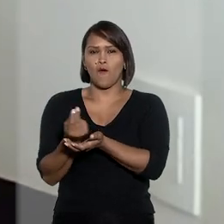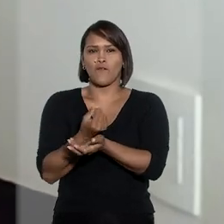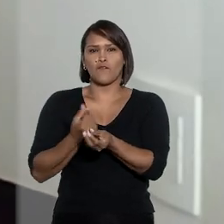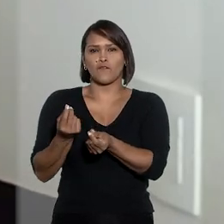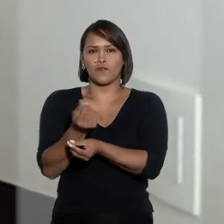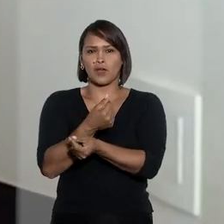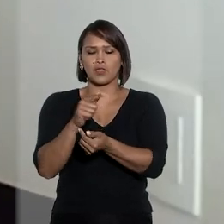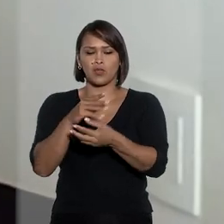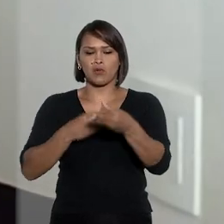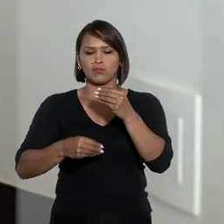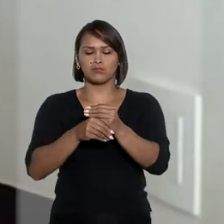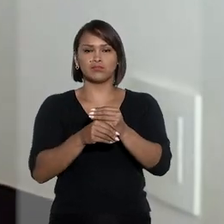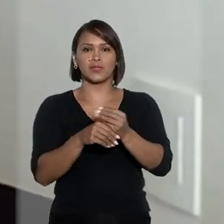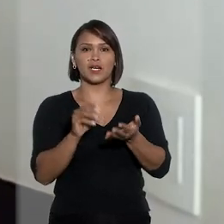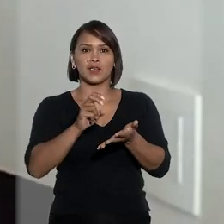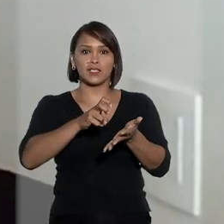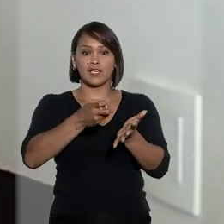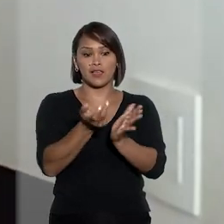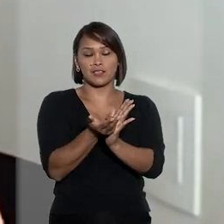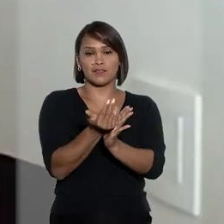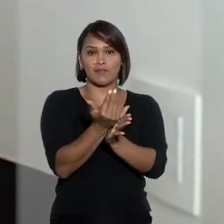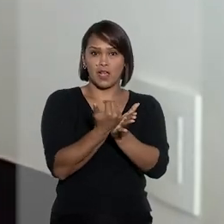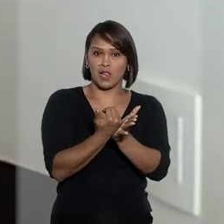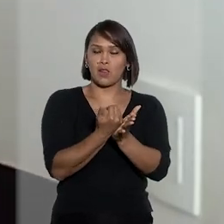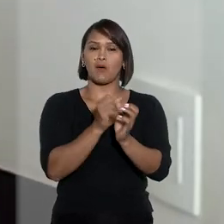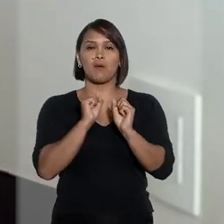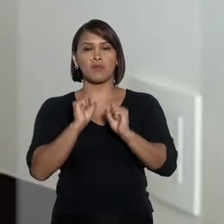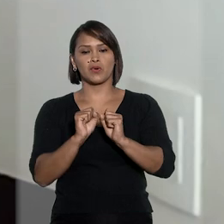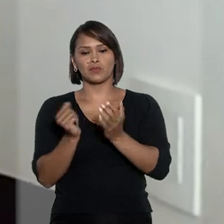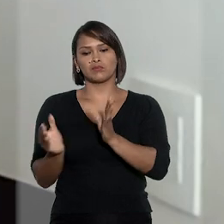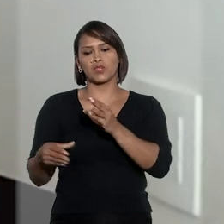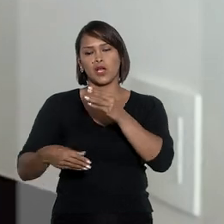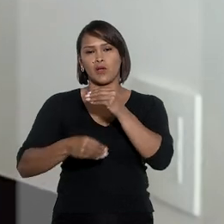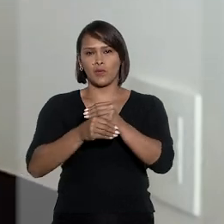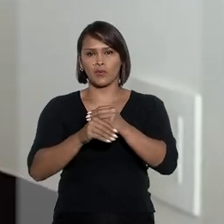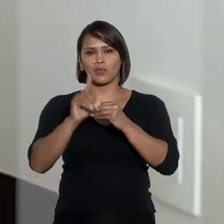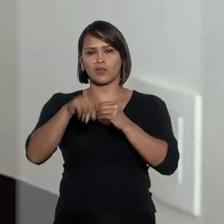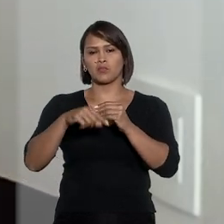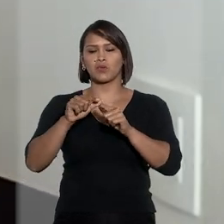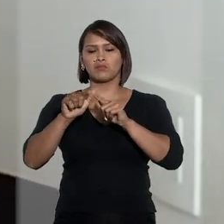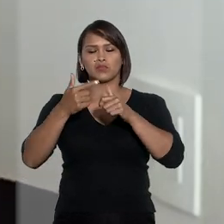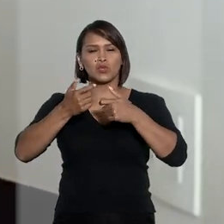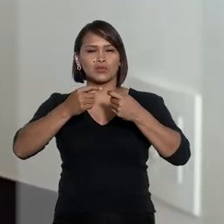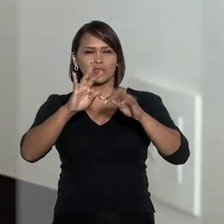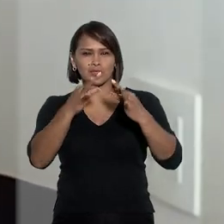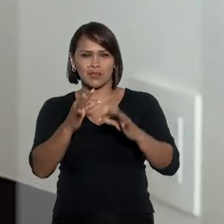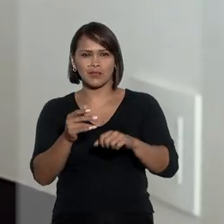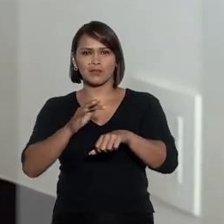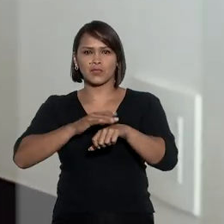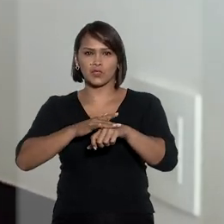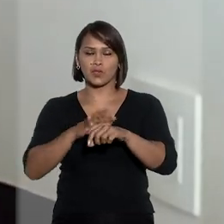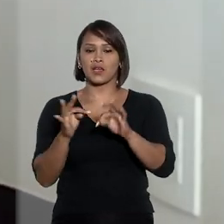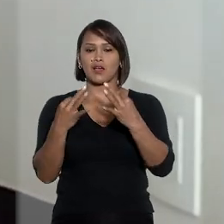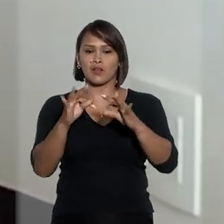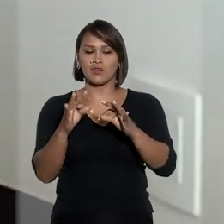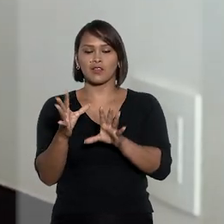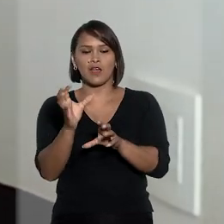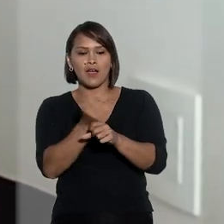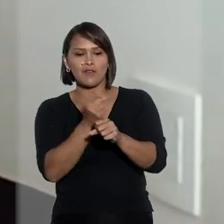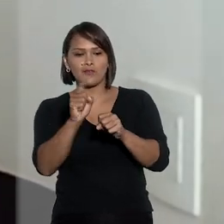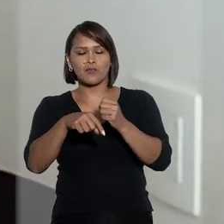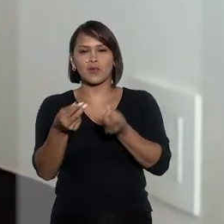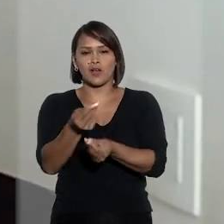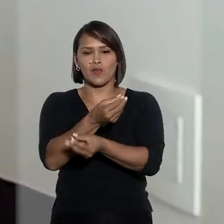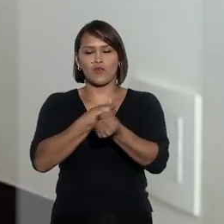o espaço de isenção para que esse valor isento possa vir a contribuir no tratamento dessas doenças, a contribuir na